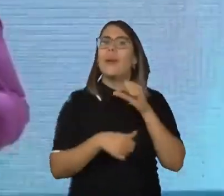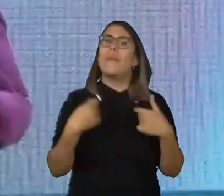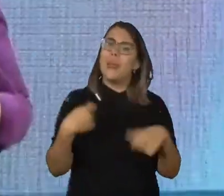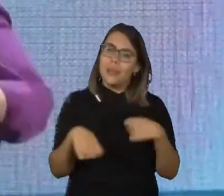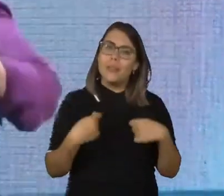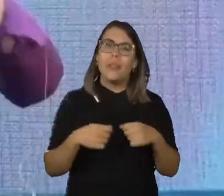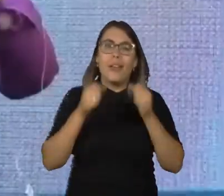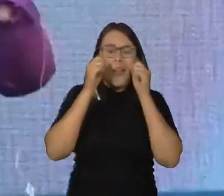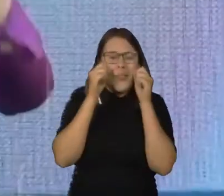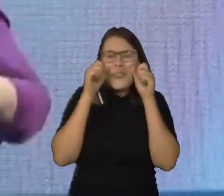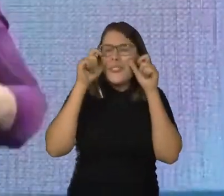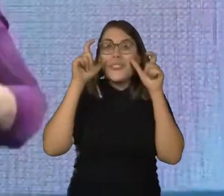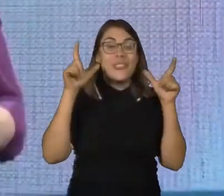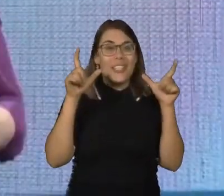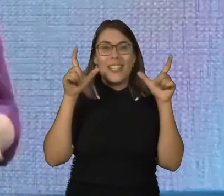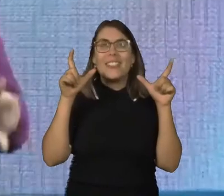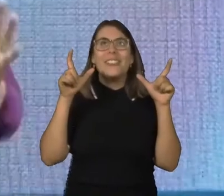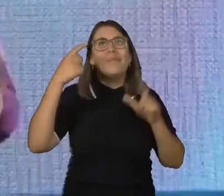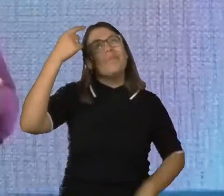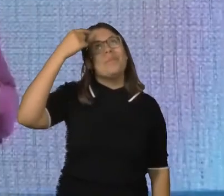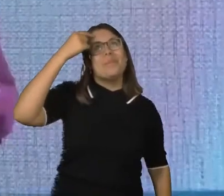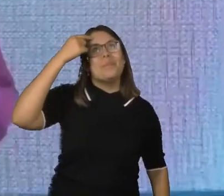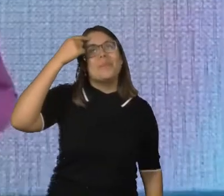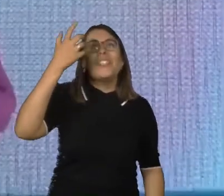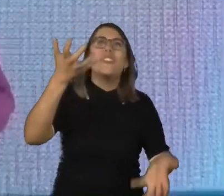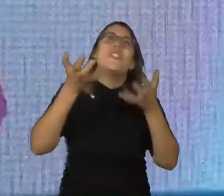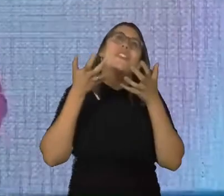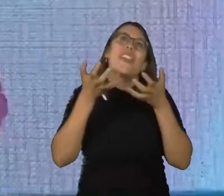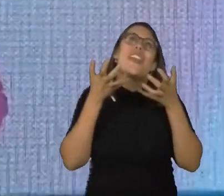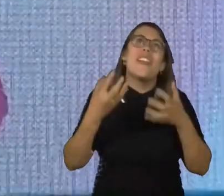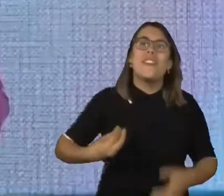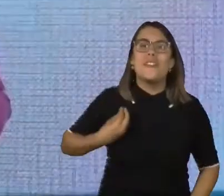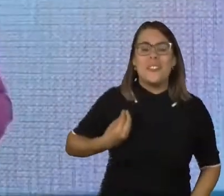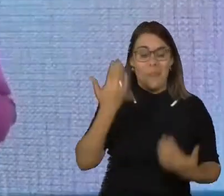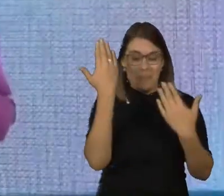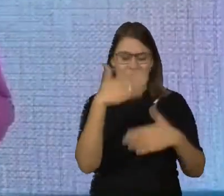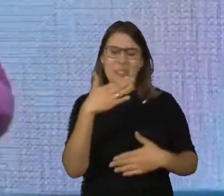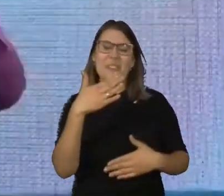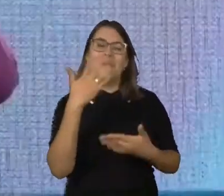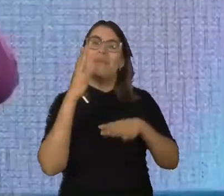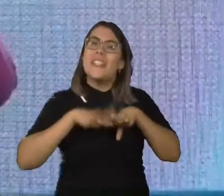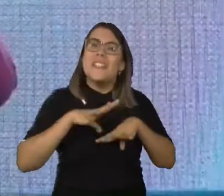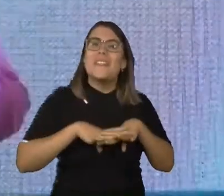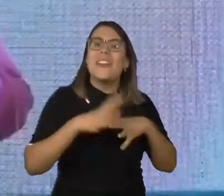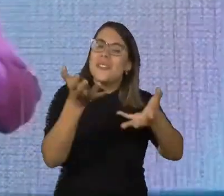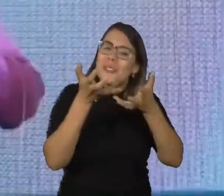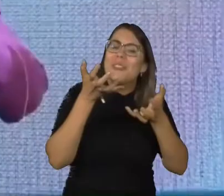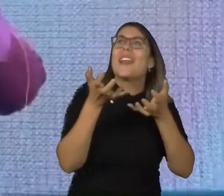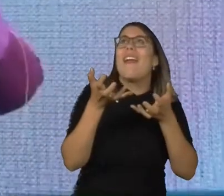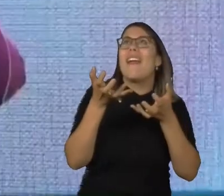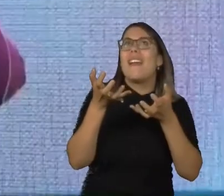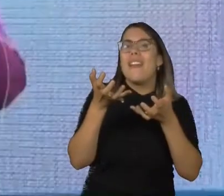manhã cedo, cara, a minha intenção do dia hoje é que meu filho vai bem na prova de matemática. A minha intenção do dia hoje é que eu bata